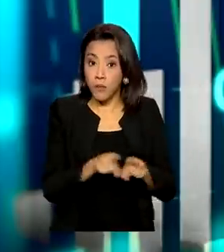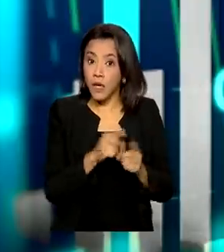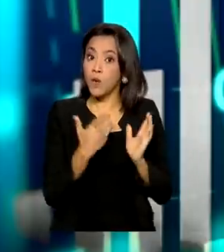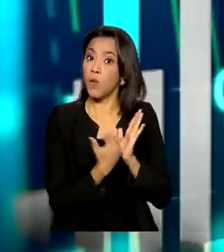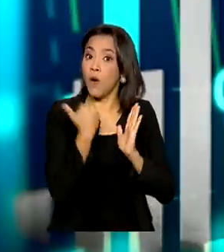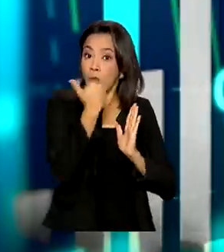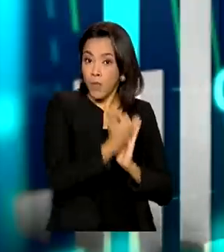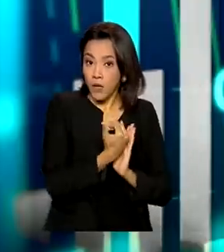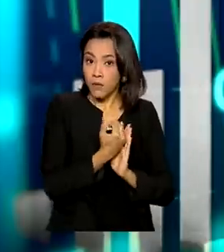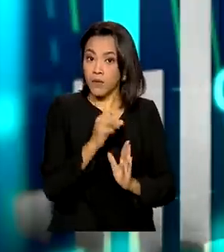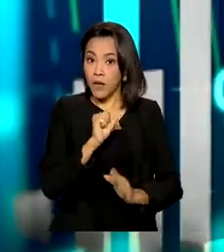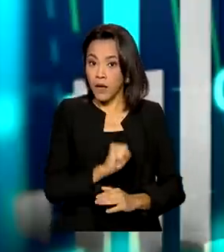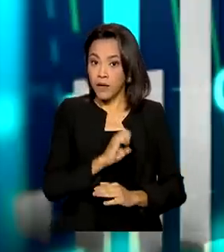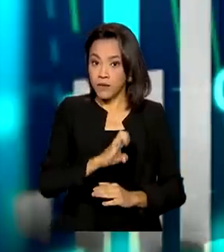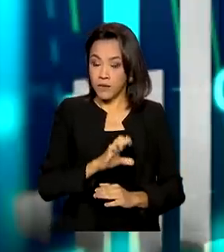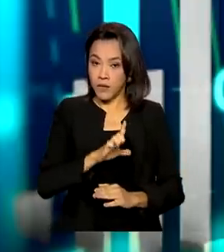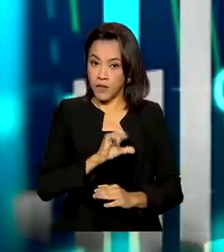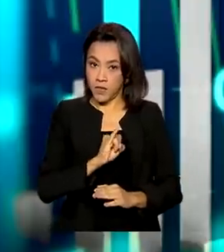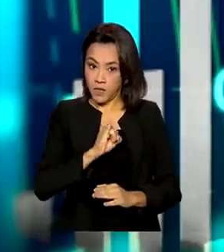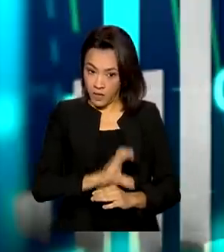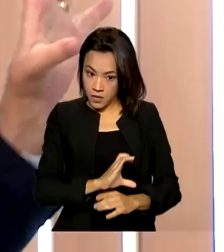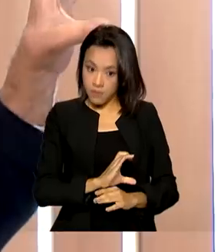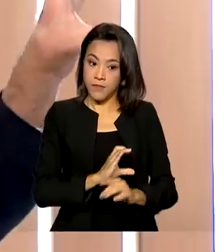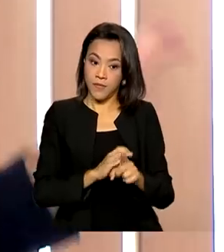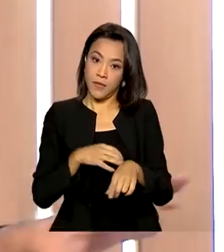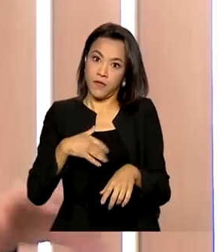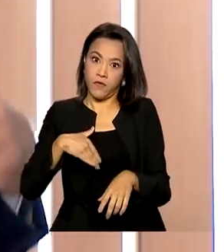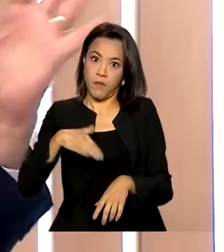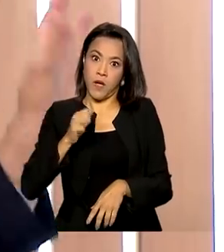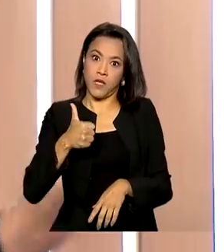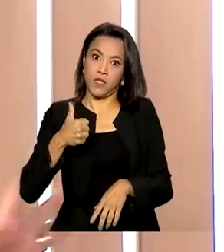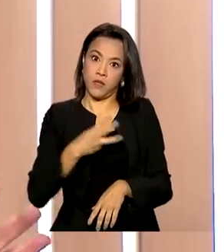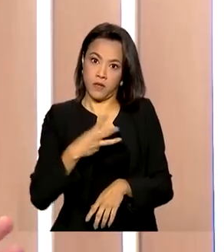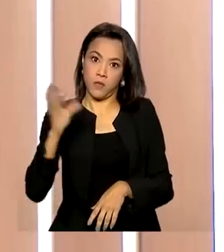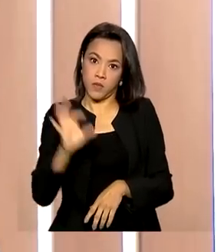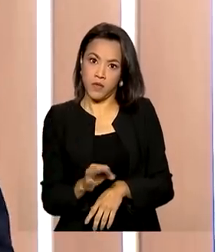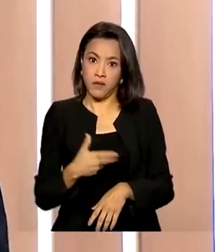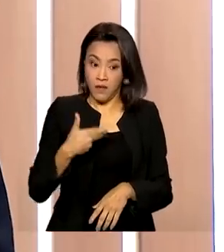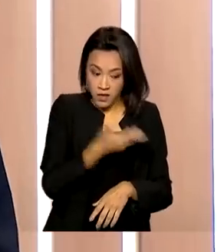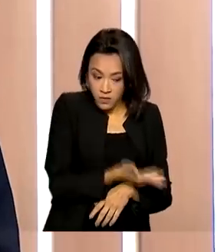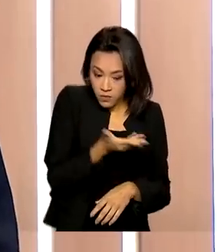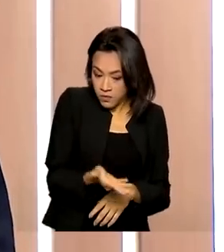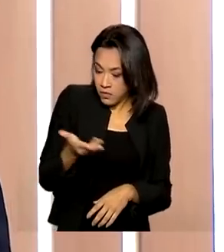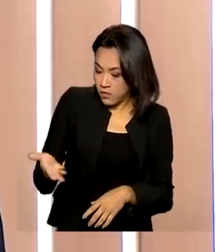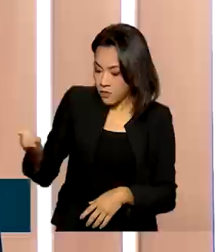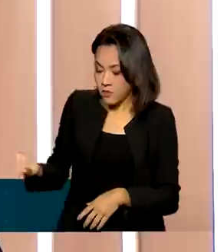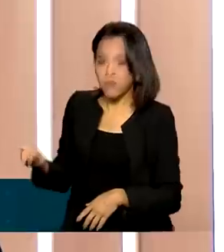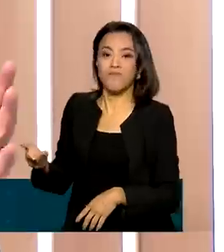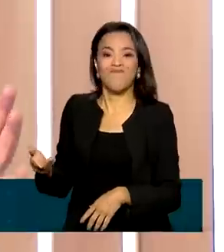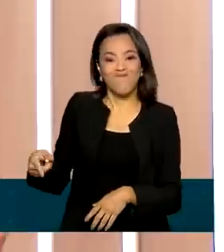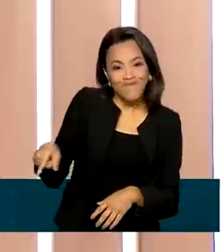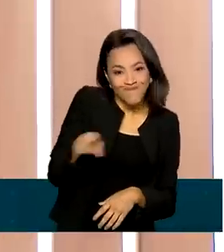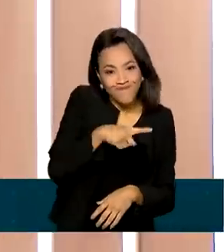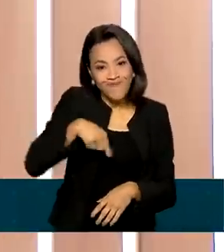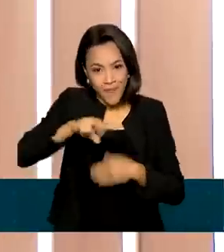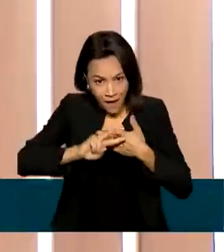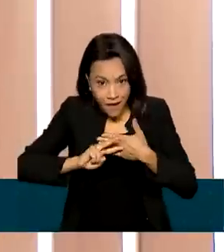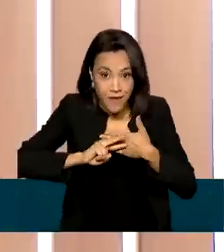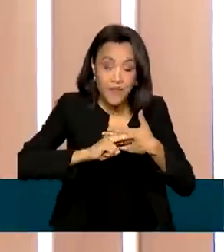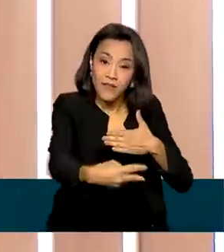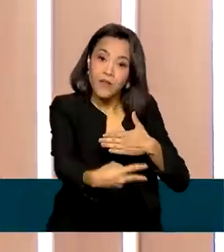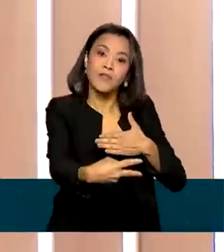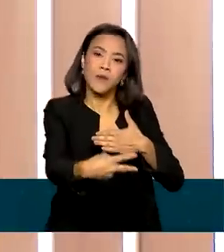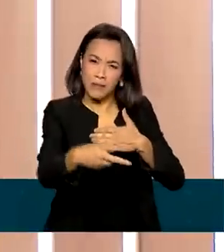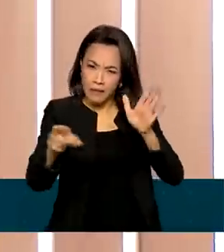que chegou a bater na casa dos 13,25%, nada, nenhum desses fatores conseguiu afetar negativamente o